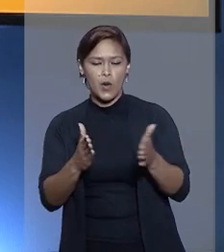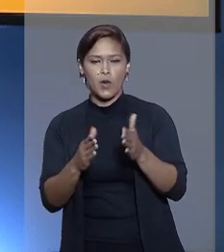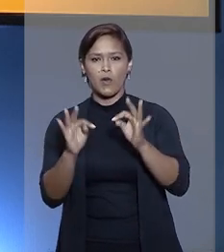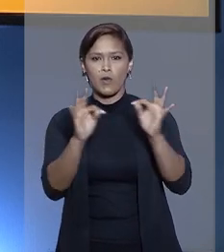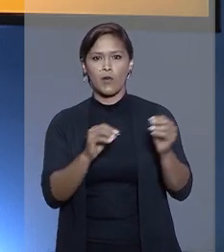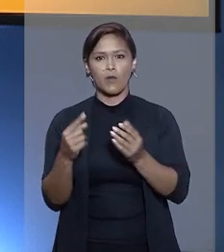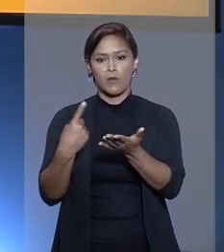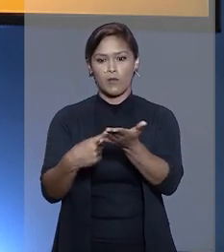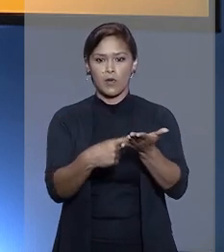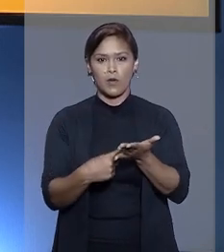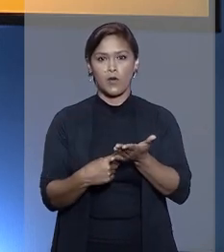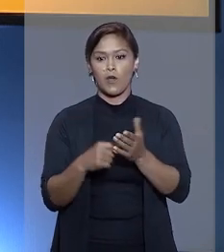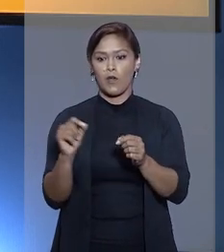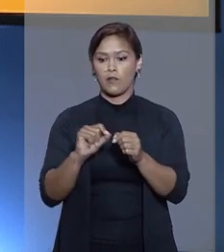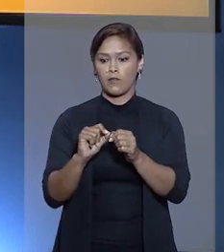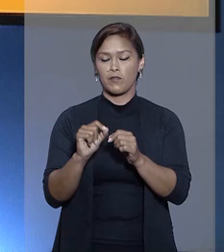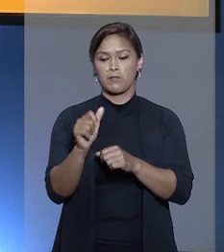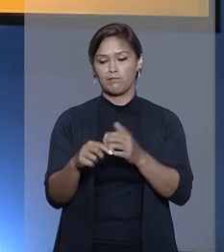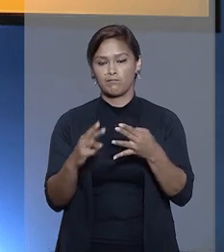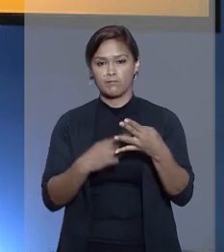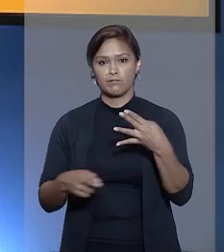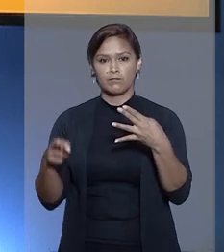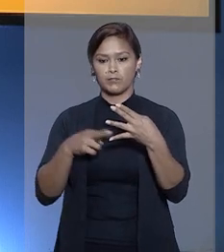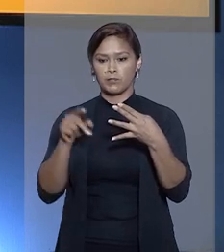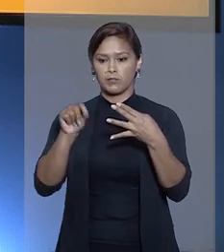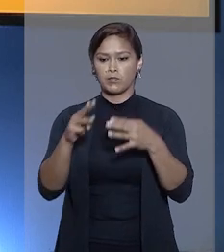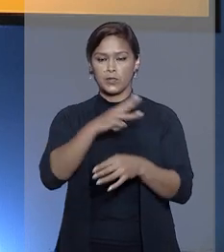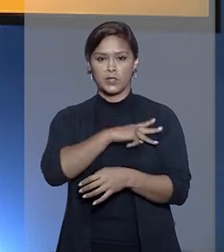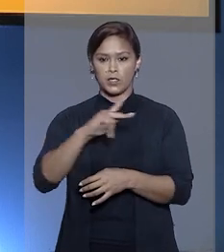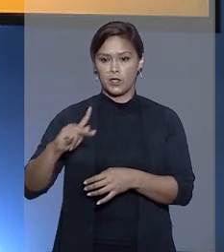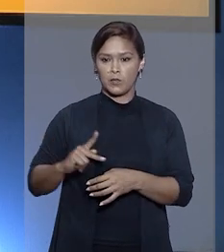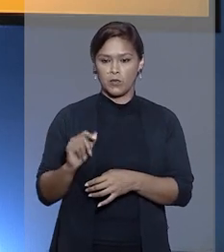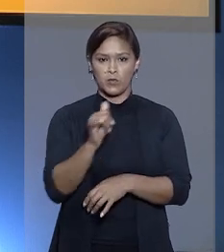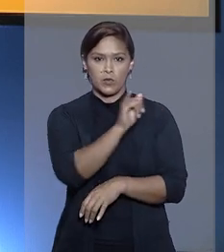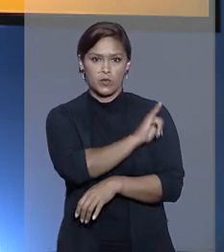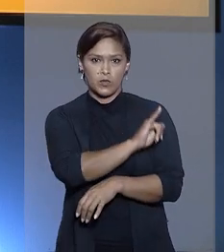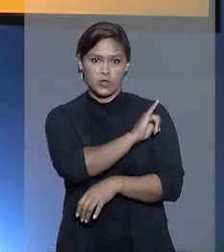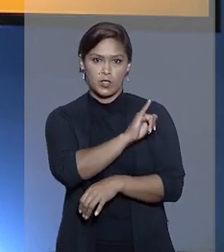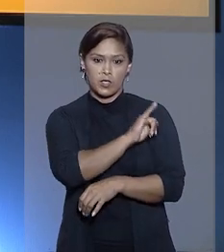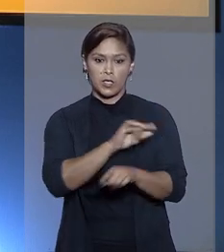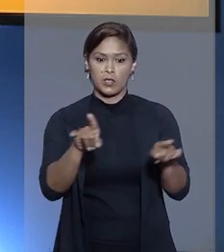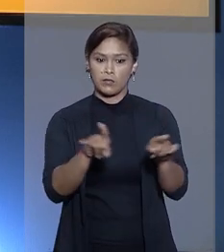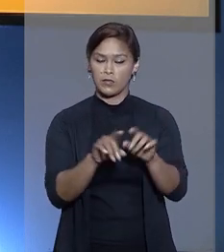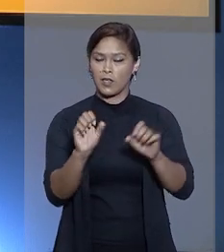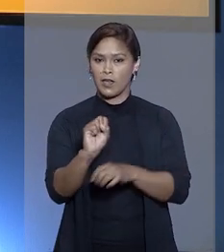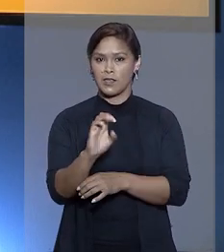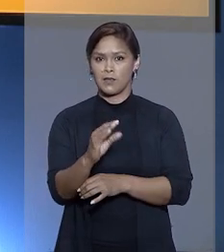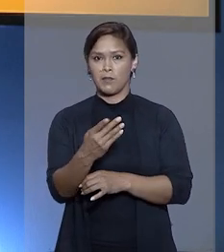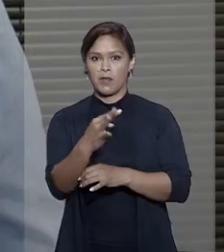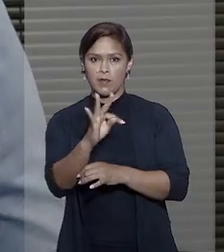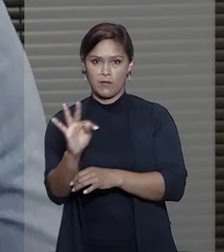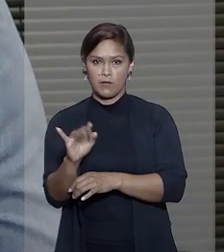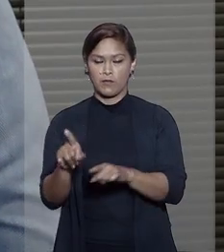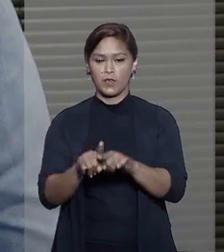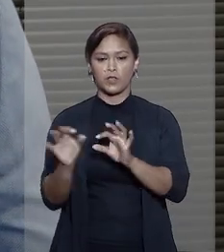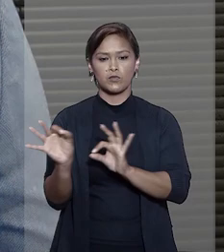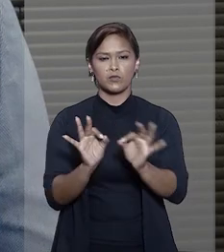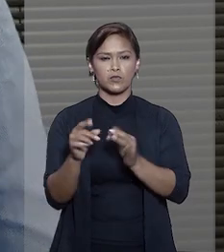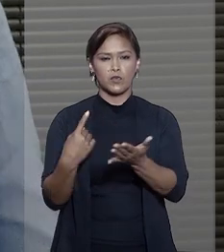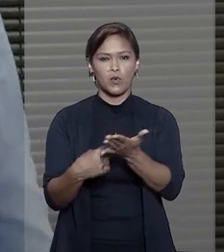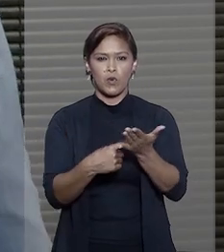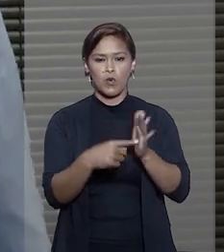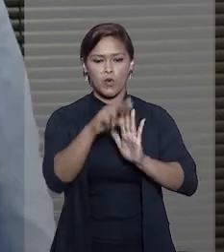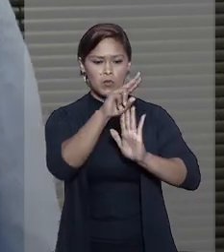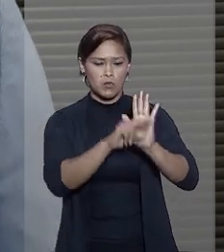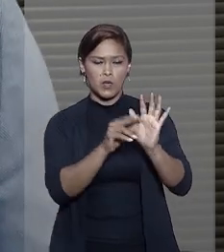conta o acordo celebrado em primeira instância entre o Ministério Público do Rio de Janeiro e a CBF. De acordo com